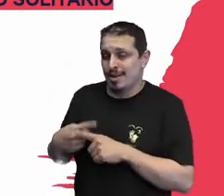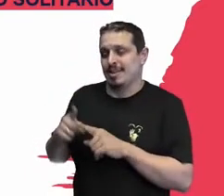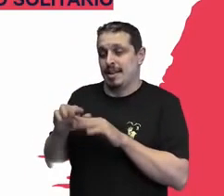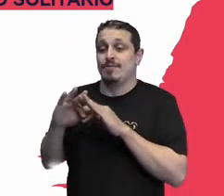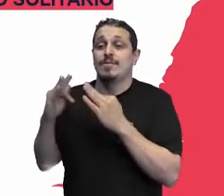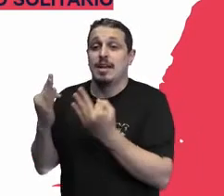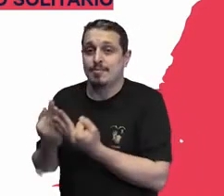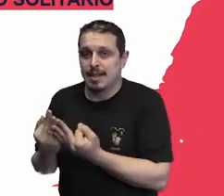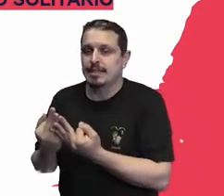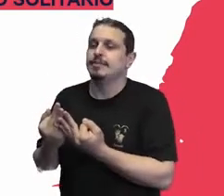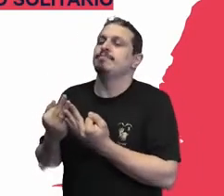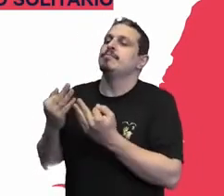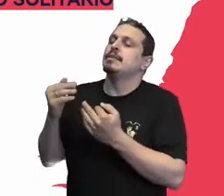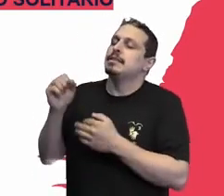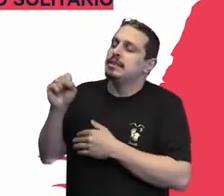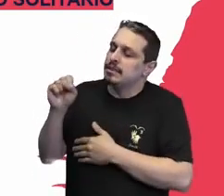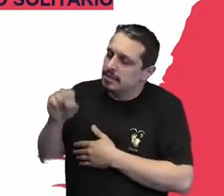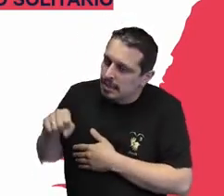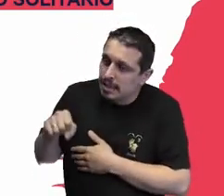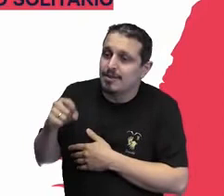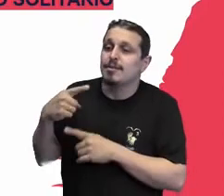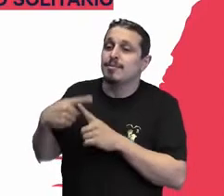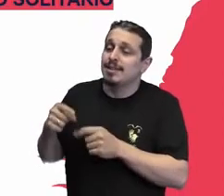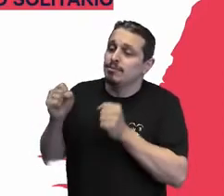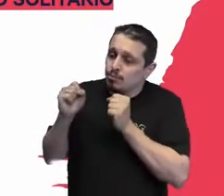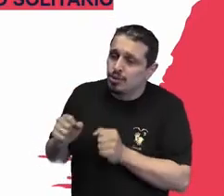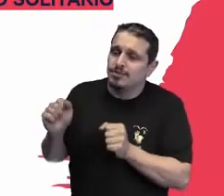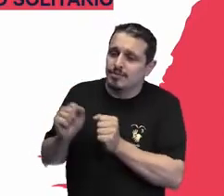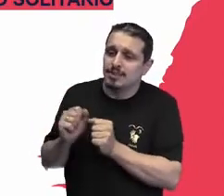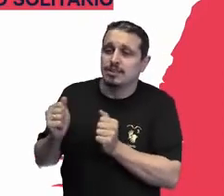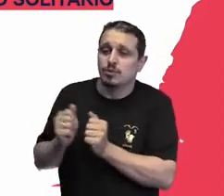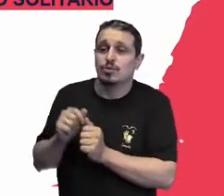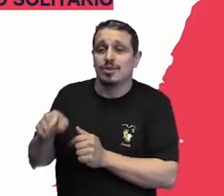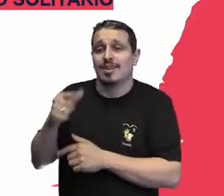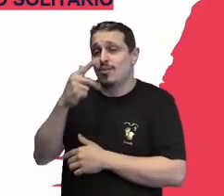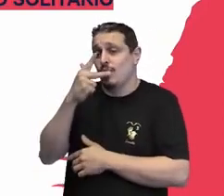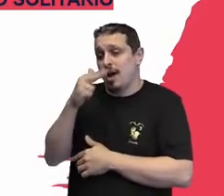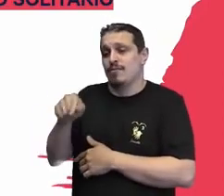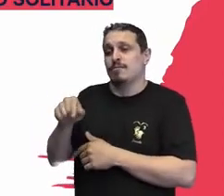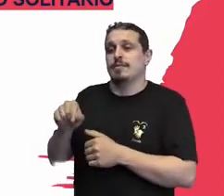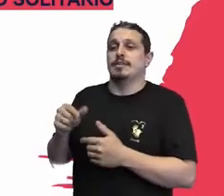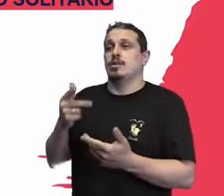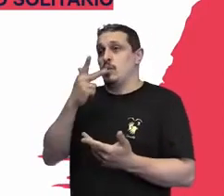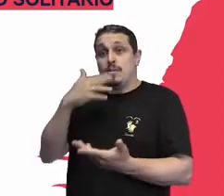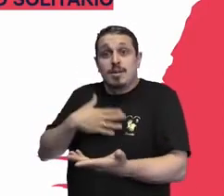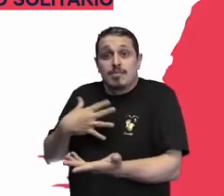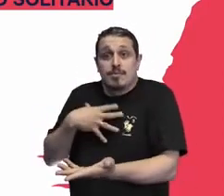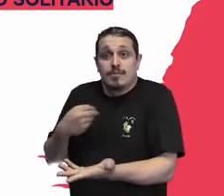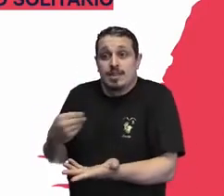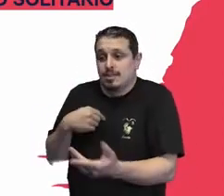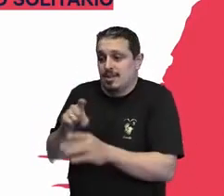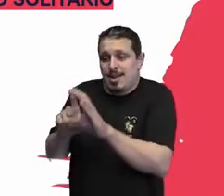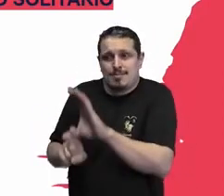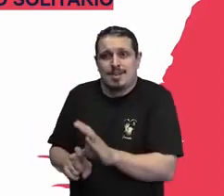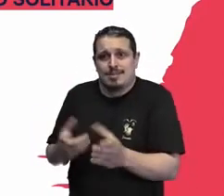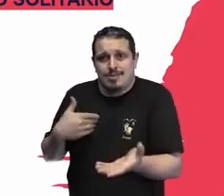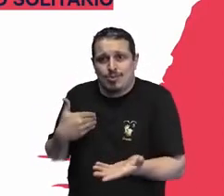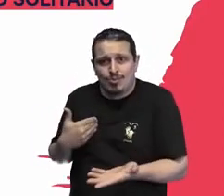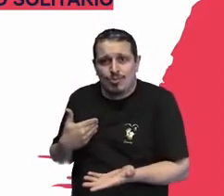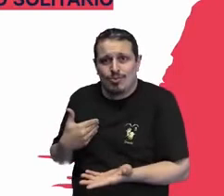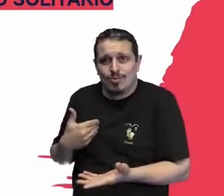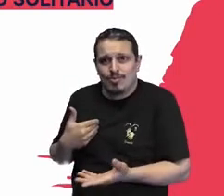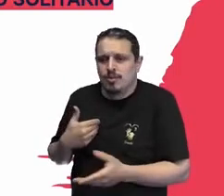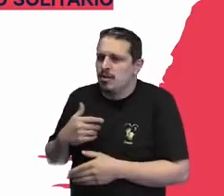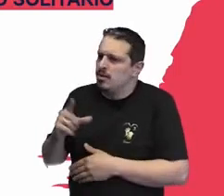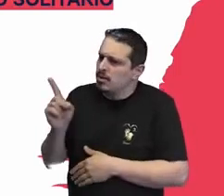atraída por certas armadilhas de dizer, meu filho depende muito de mim. Ninguém vai cuidar melhor